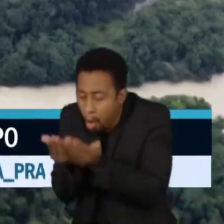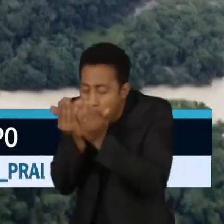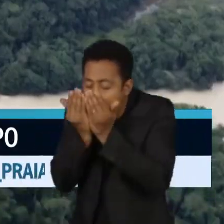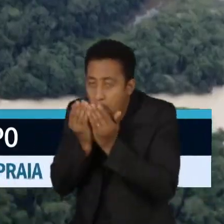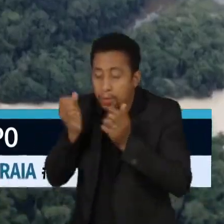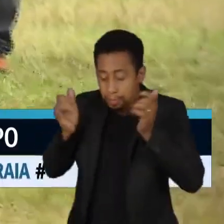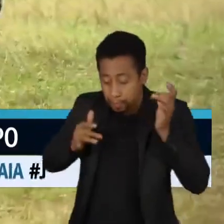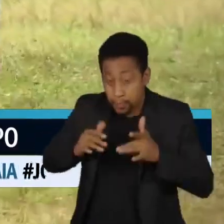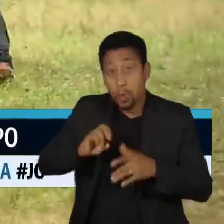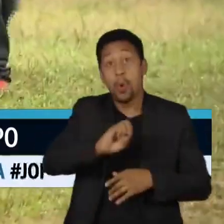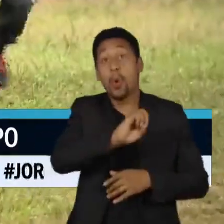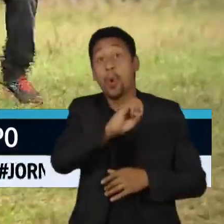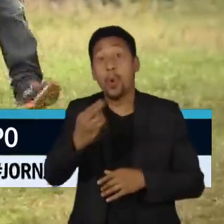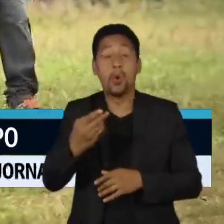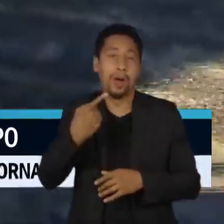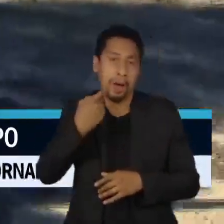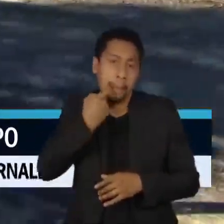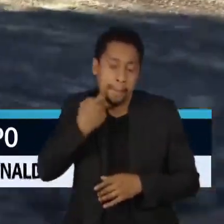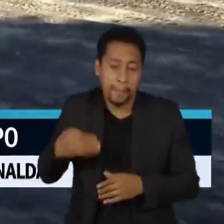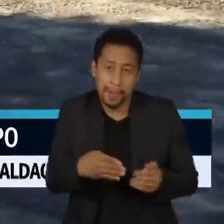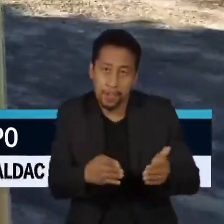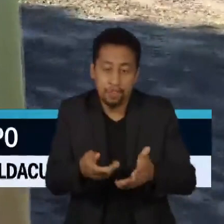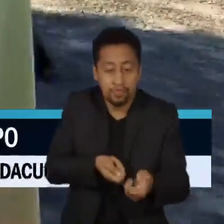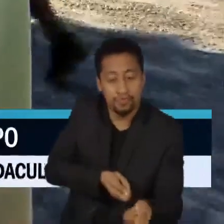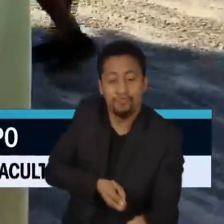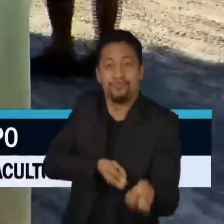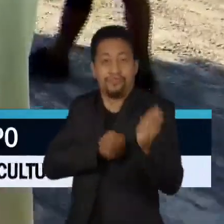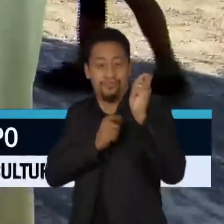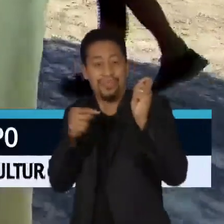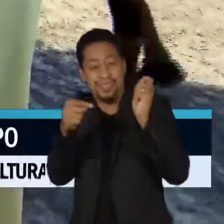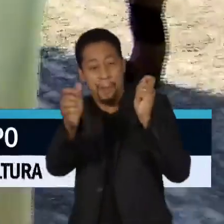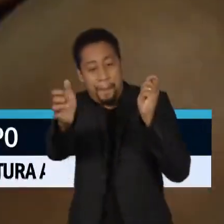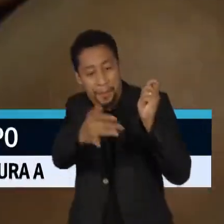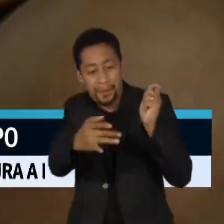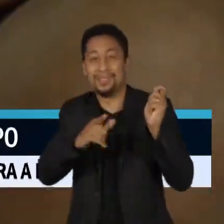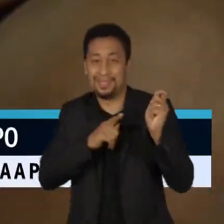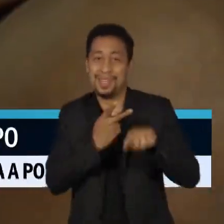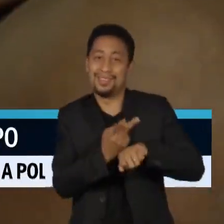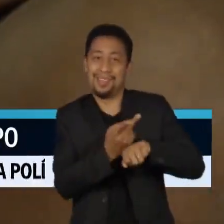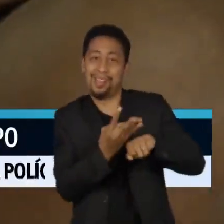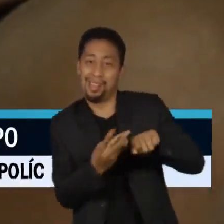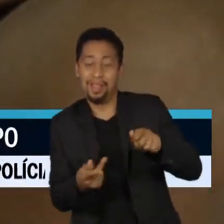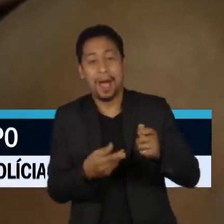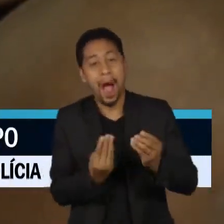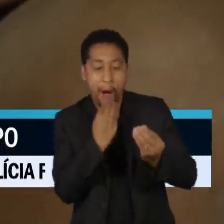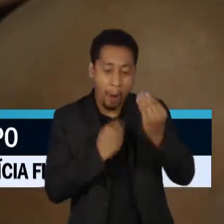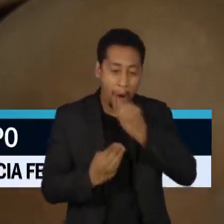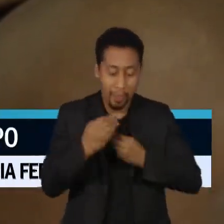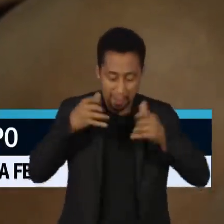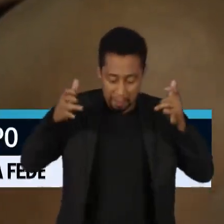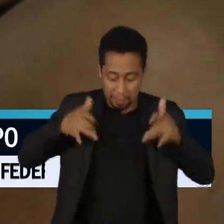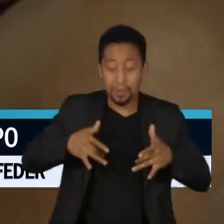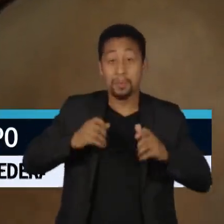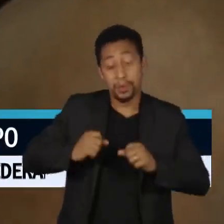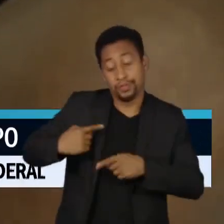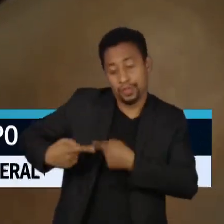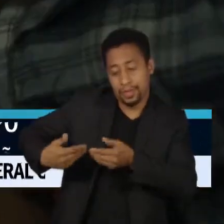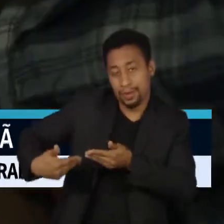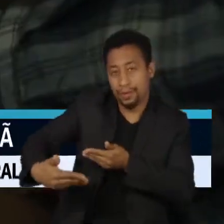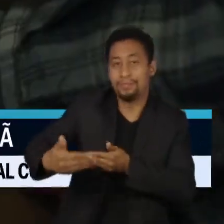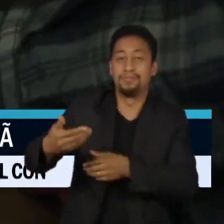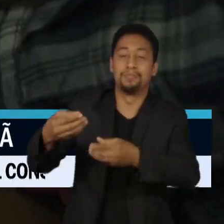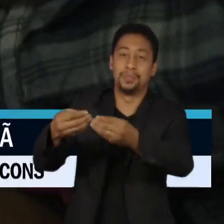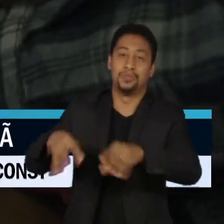ou animais de caça que consomem. Consequências devastadoras para a saúde que pode afetar gerações. O mercúrio